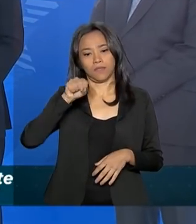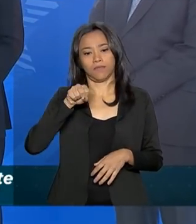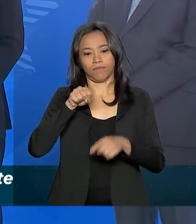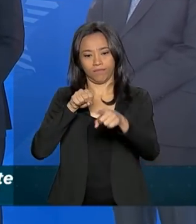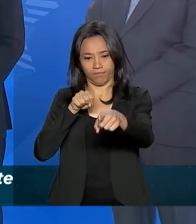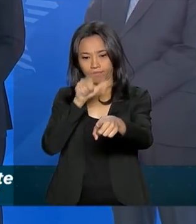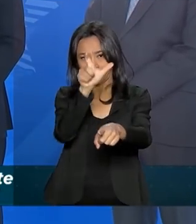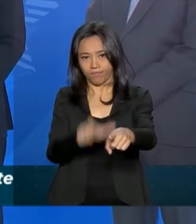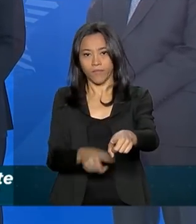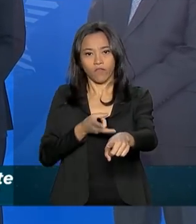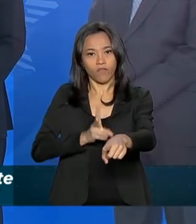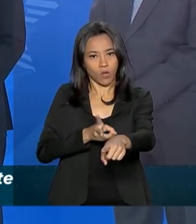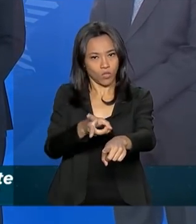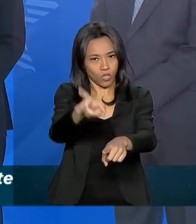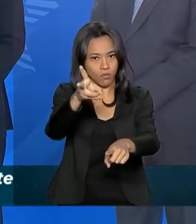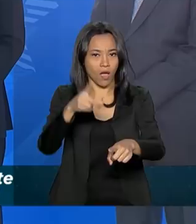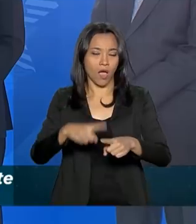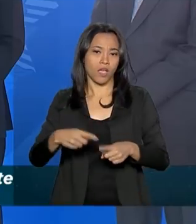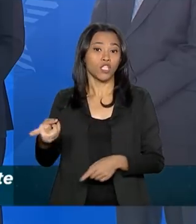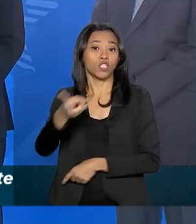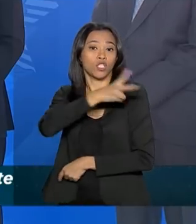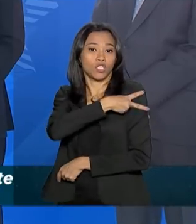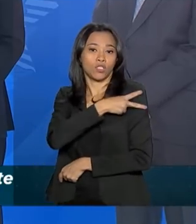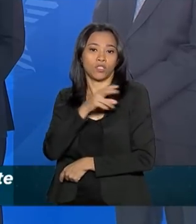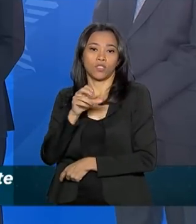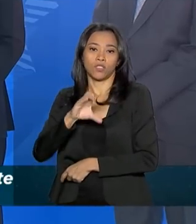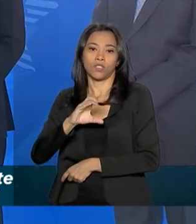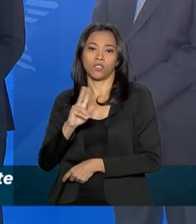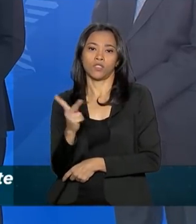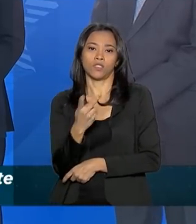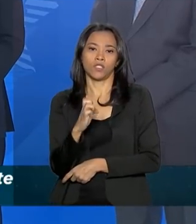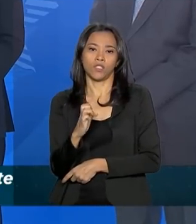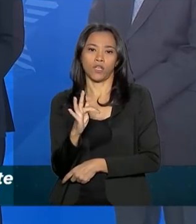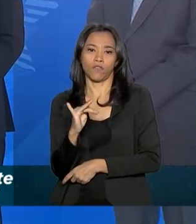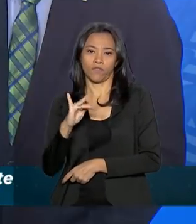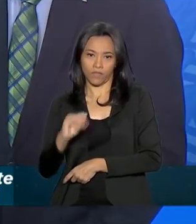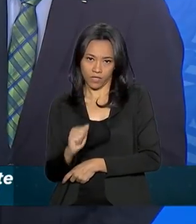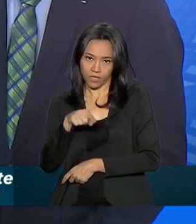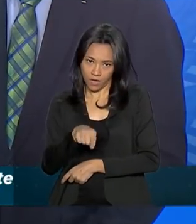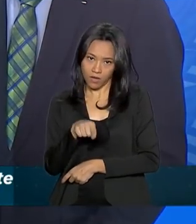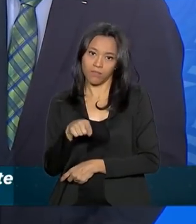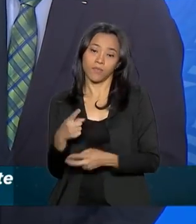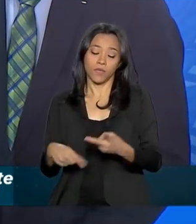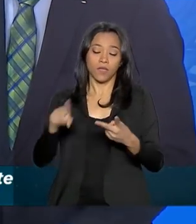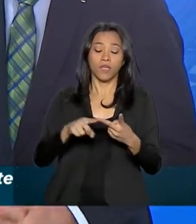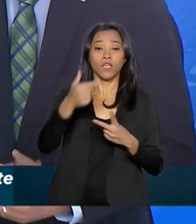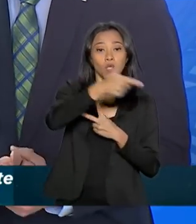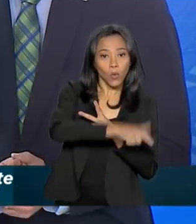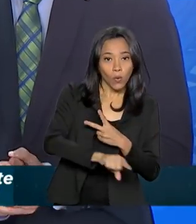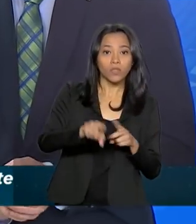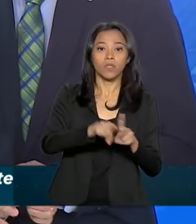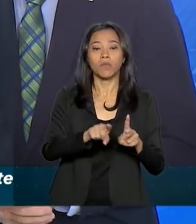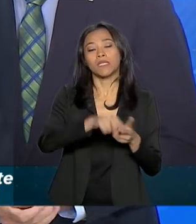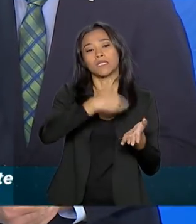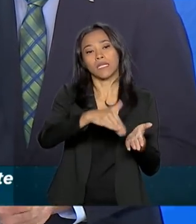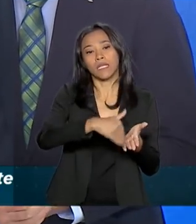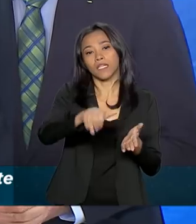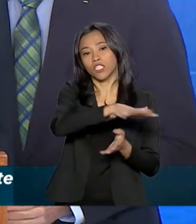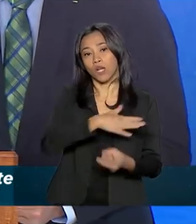eu continuarei à frente da subchefia de assuntos jurídicos e acumulando com a função de ministro-chefe da Secretaria-Geral.